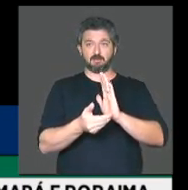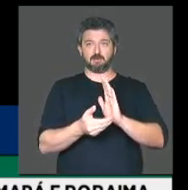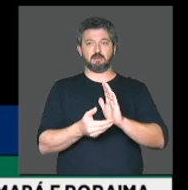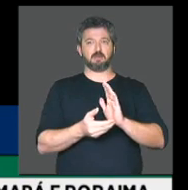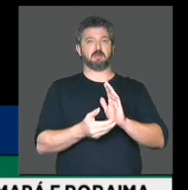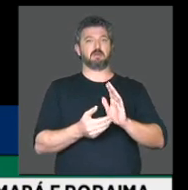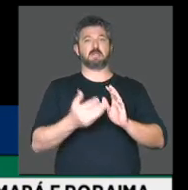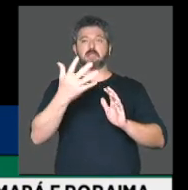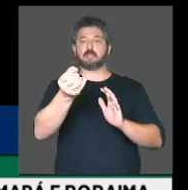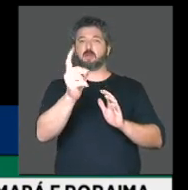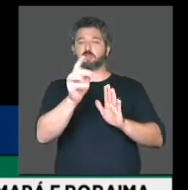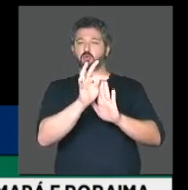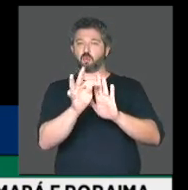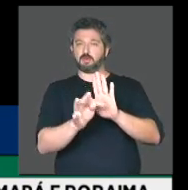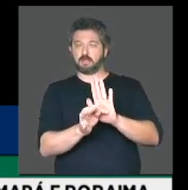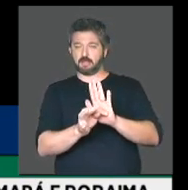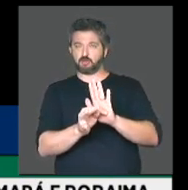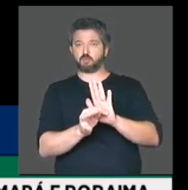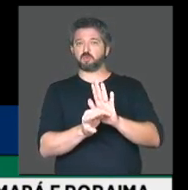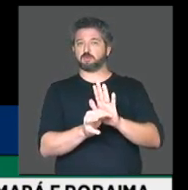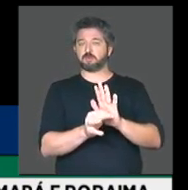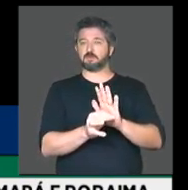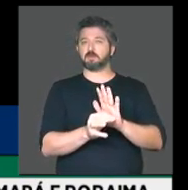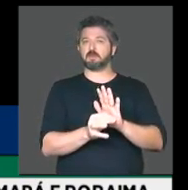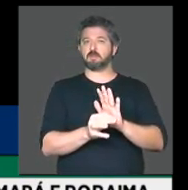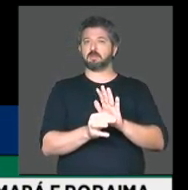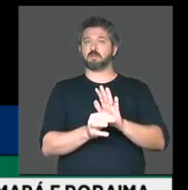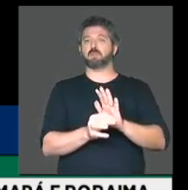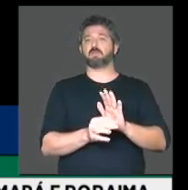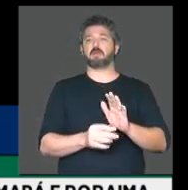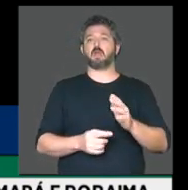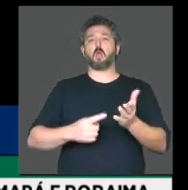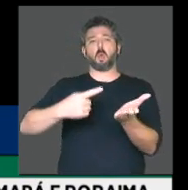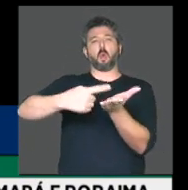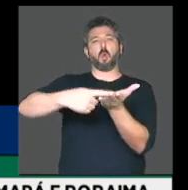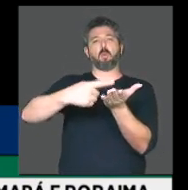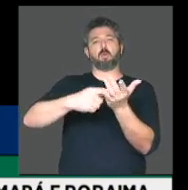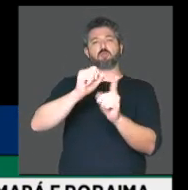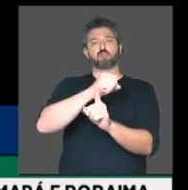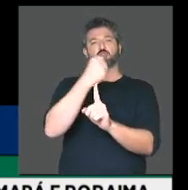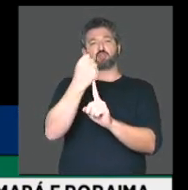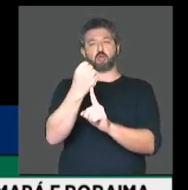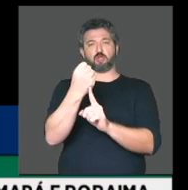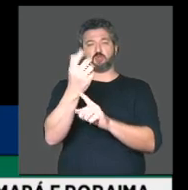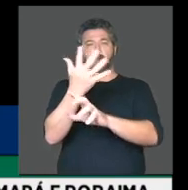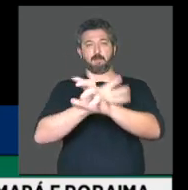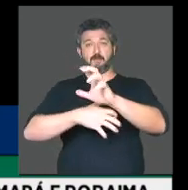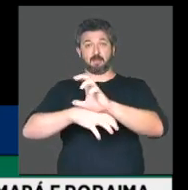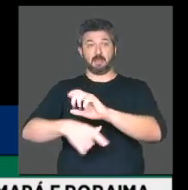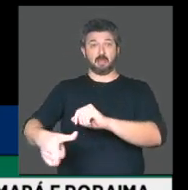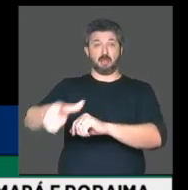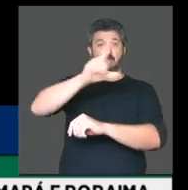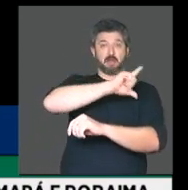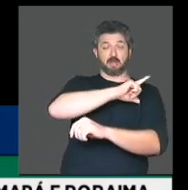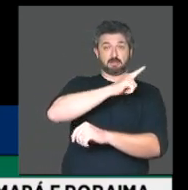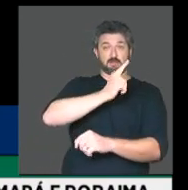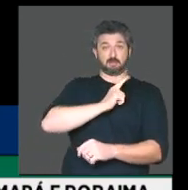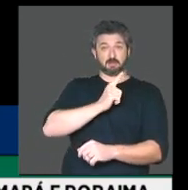contemplada no projeto nem no substitutivo, compromissos socioambientais assumidos anteriormente